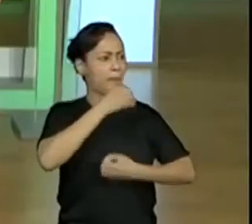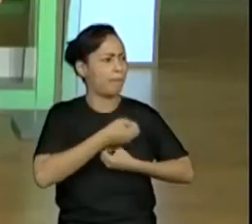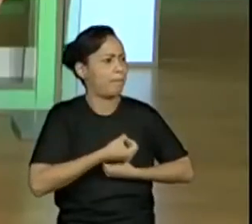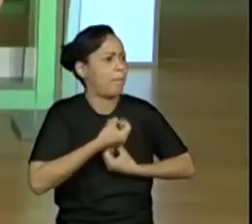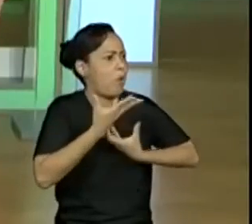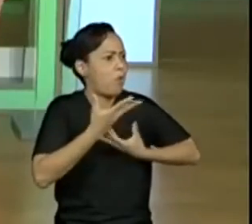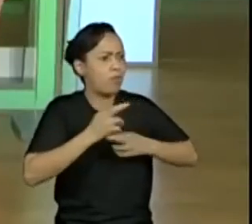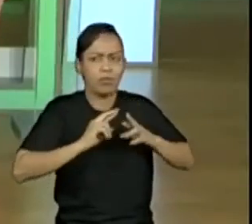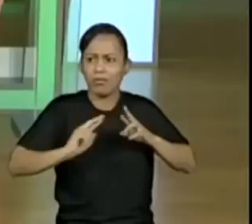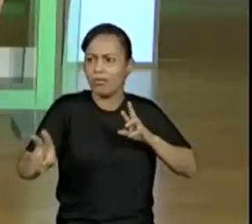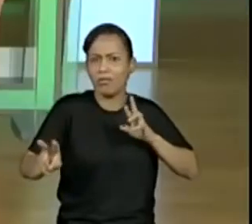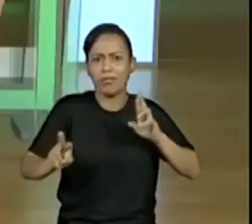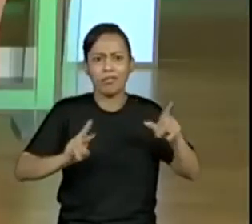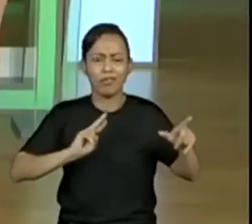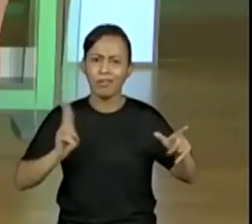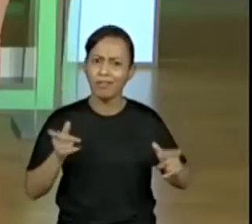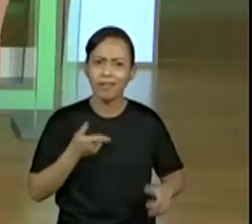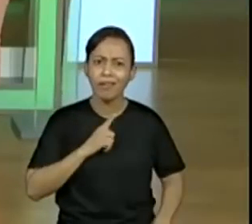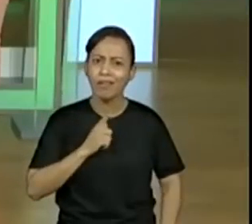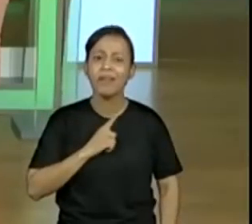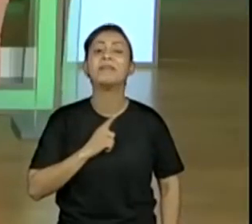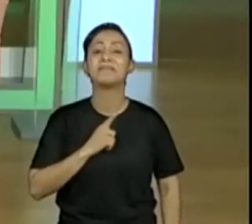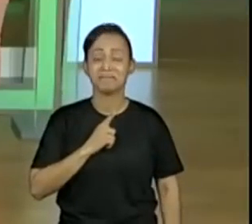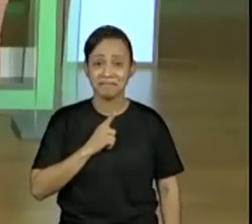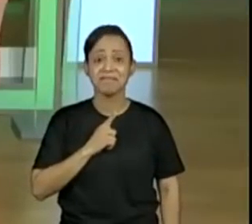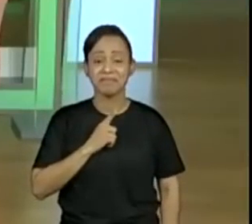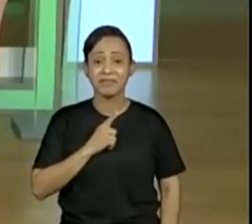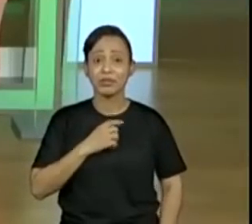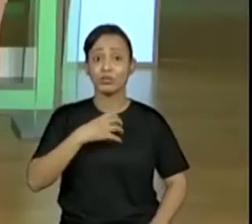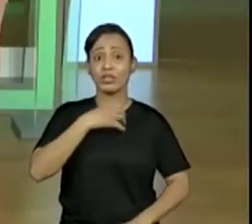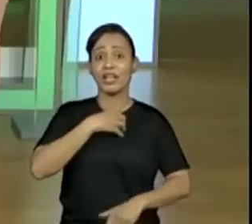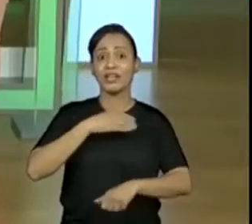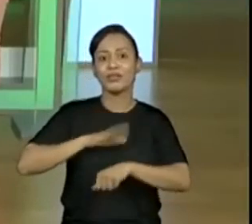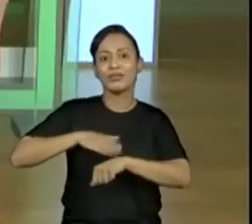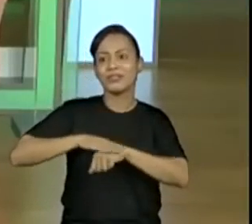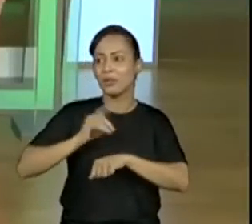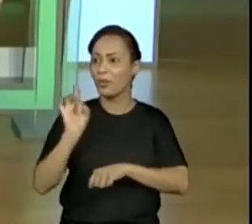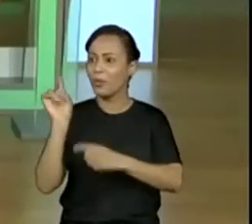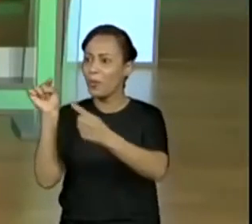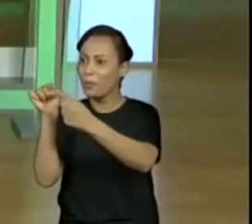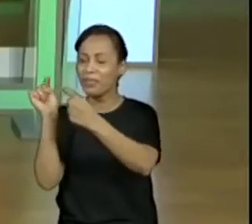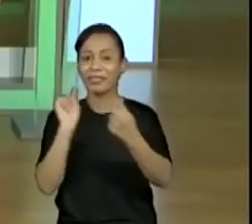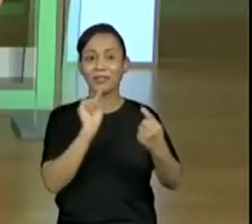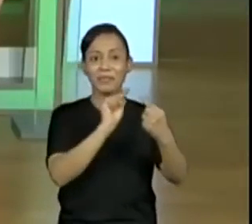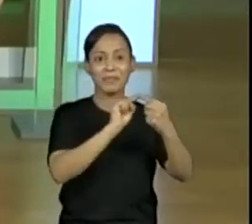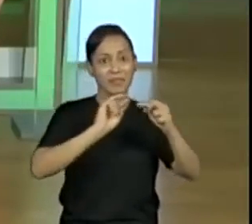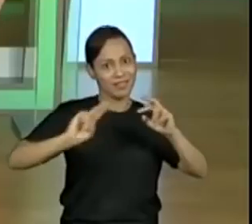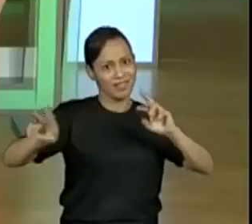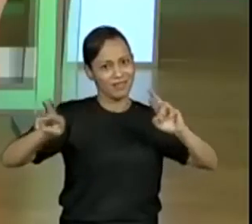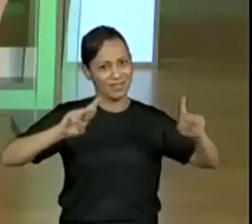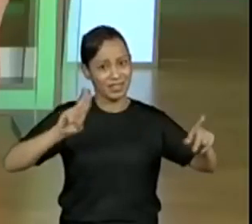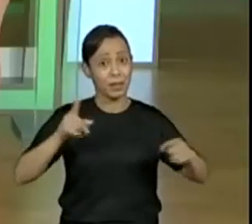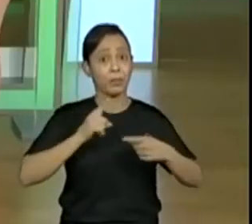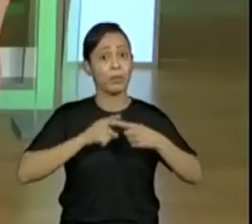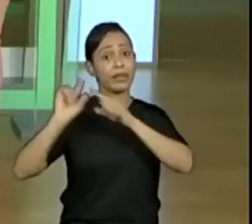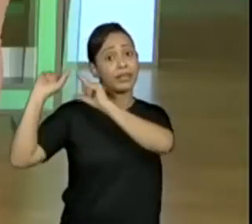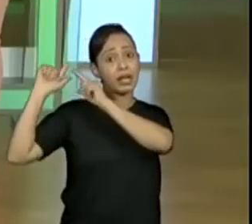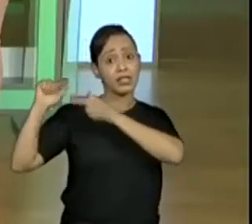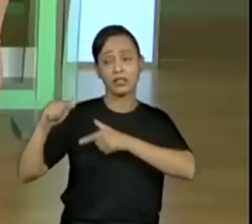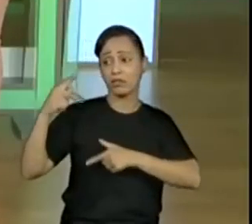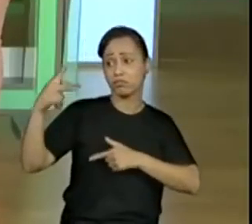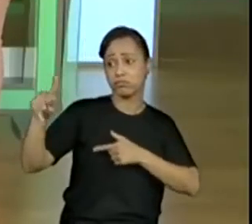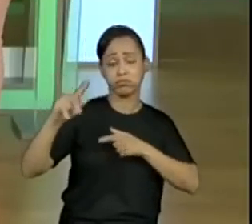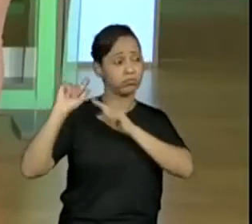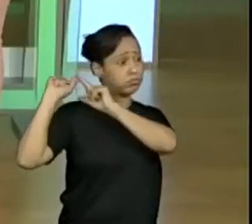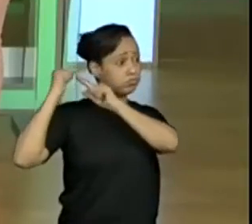diferente, algum verso que fique diferente. Então sempre tem, porque essa é coisa da tradição oral, né? Vai passando e cada um que